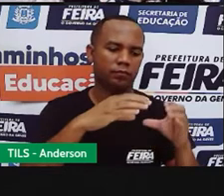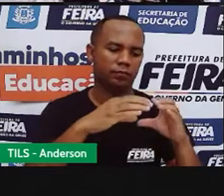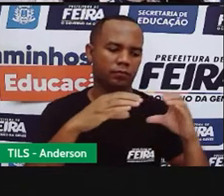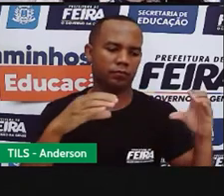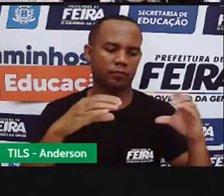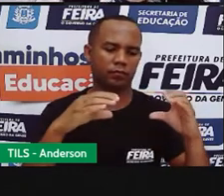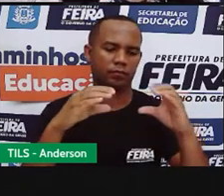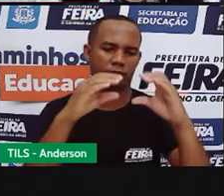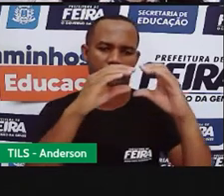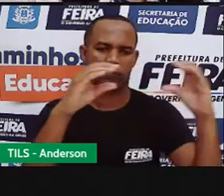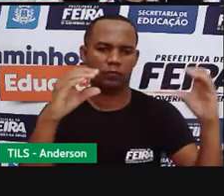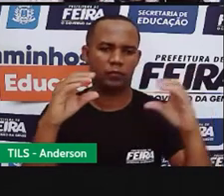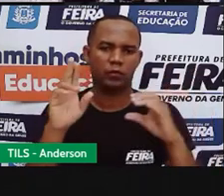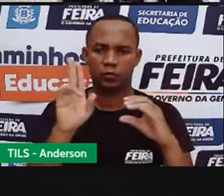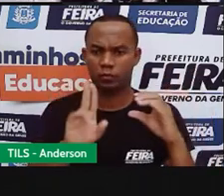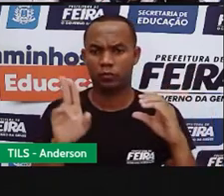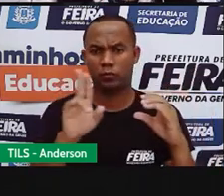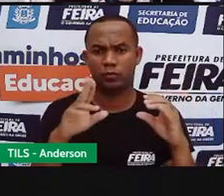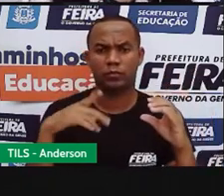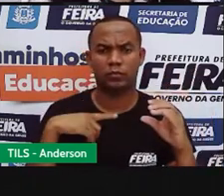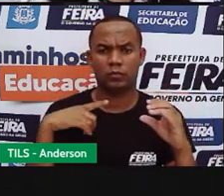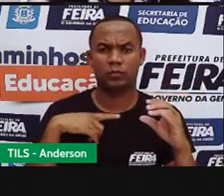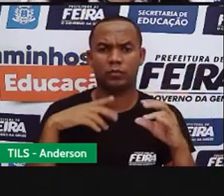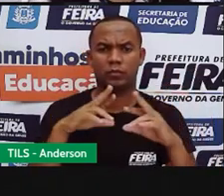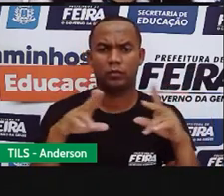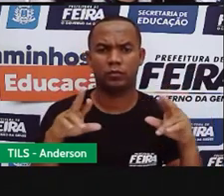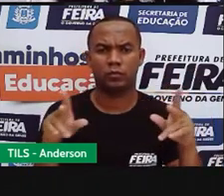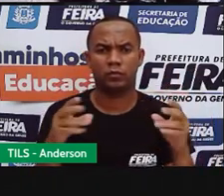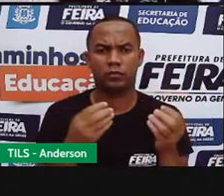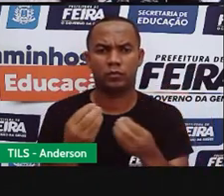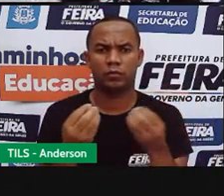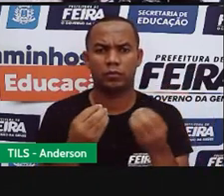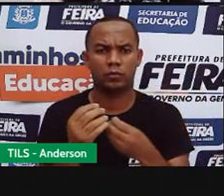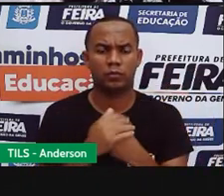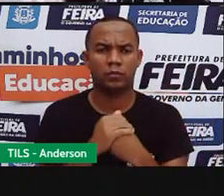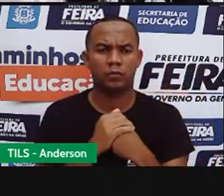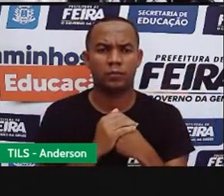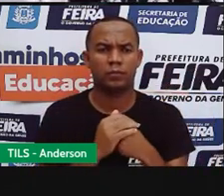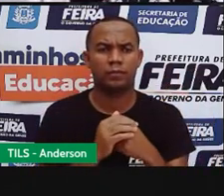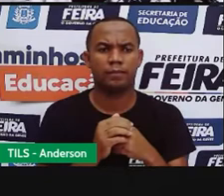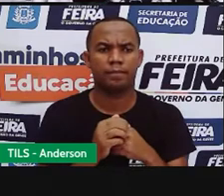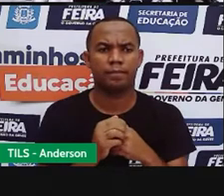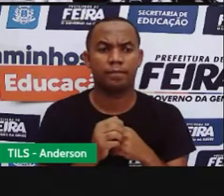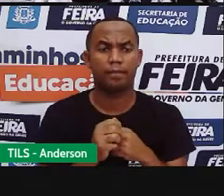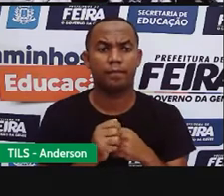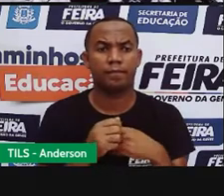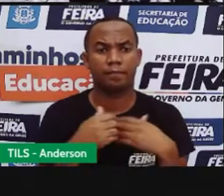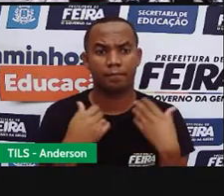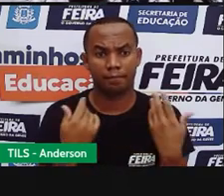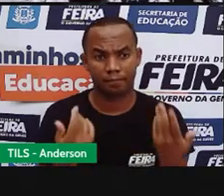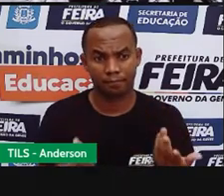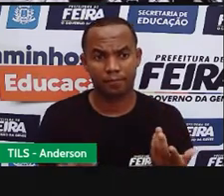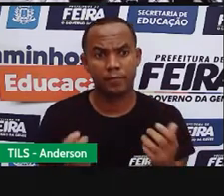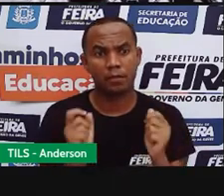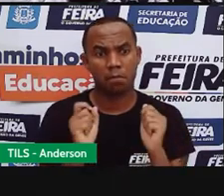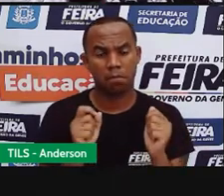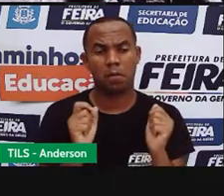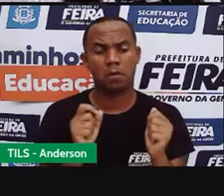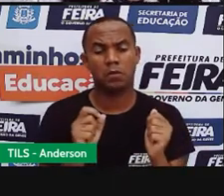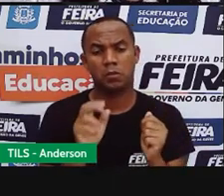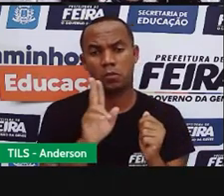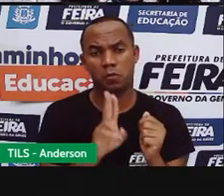propriedades de acordo com a finalidade deles.